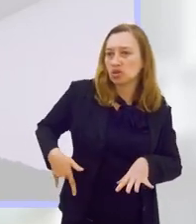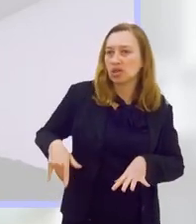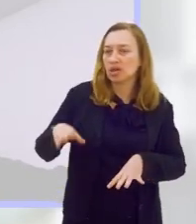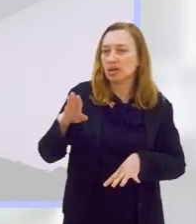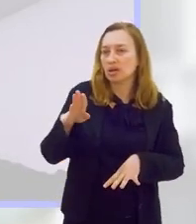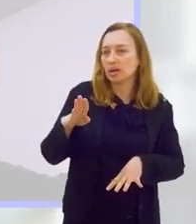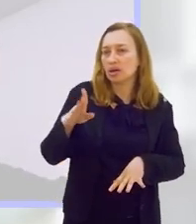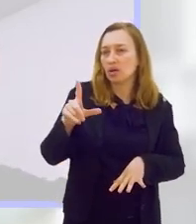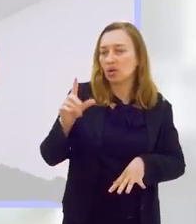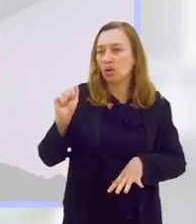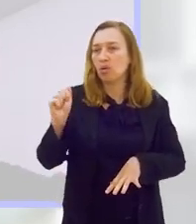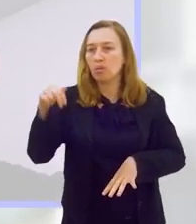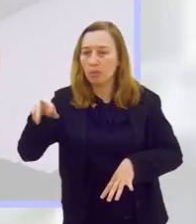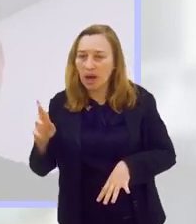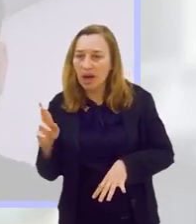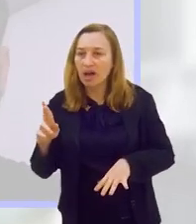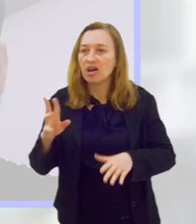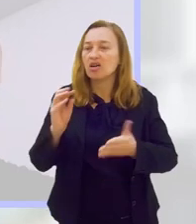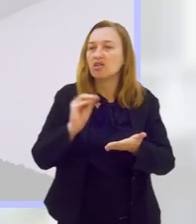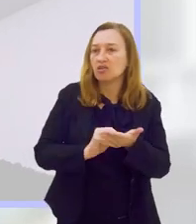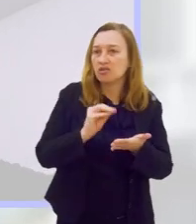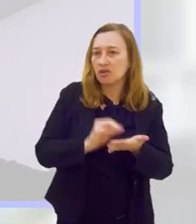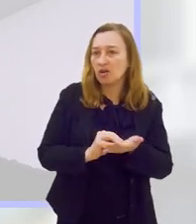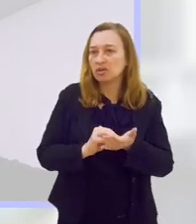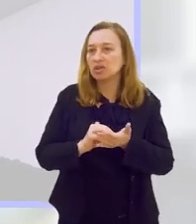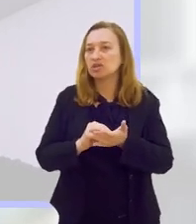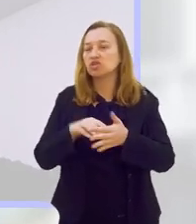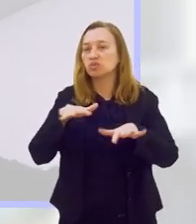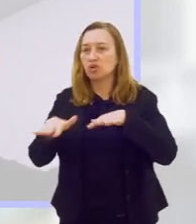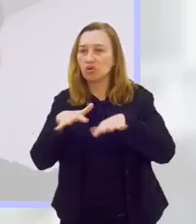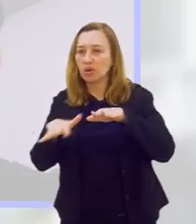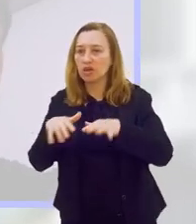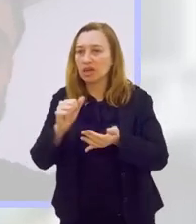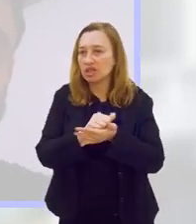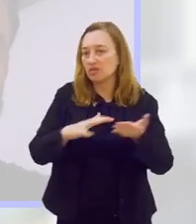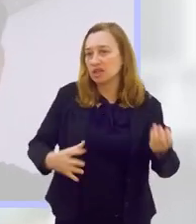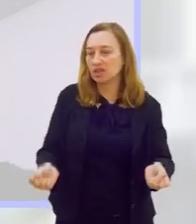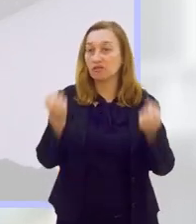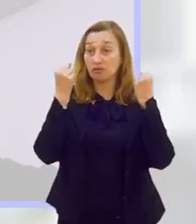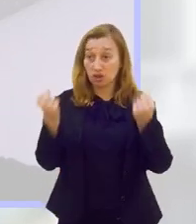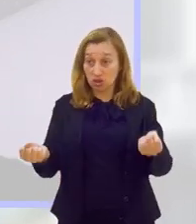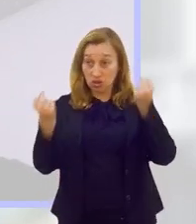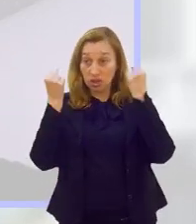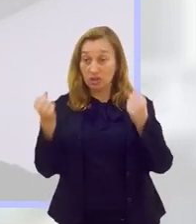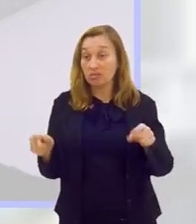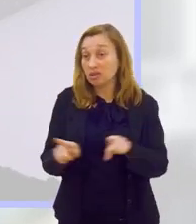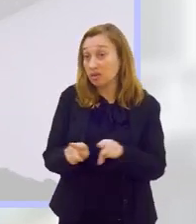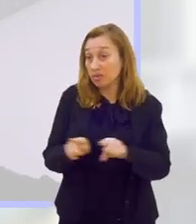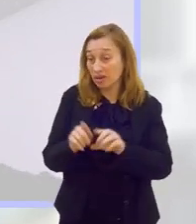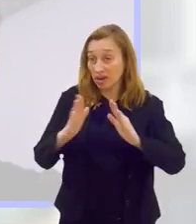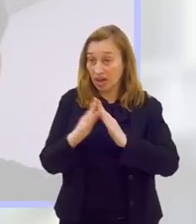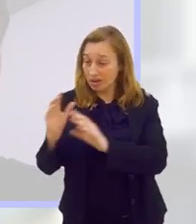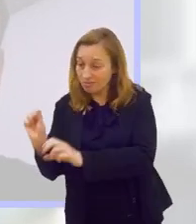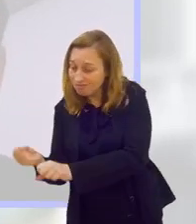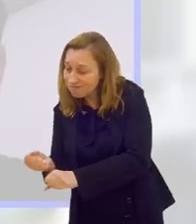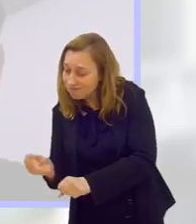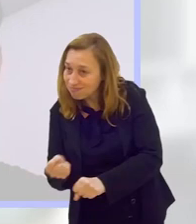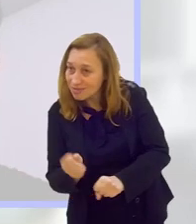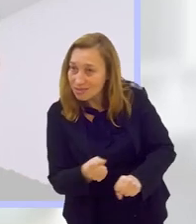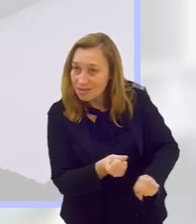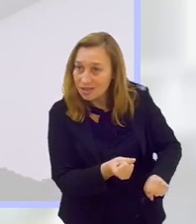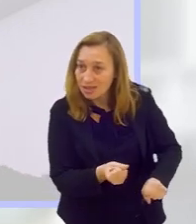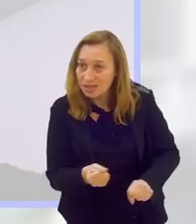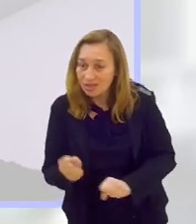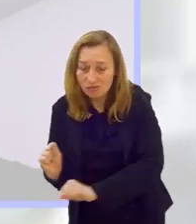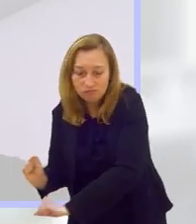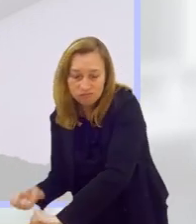e em casa, varrendo uma simples abaixando pra uma rede baixa da mesa, por exemplo. Não sei se você já conhece alguém